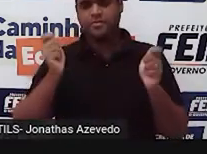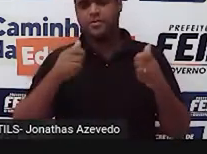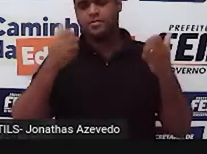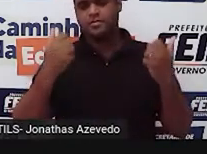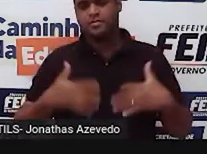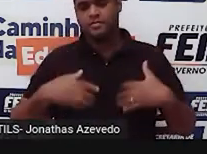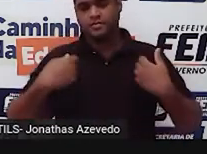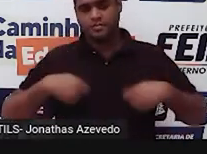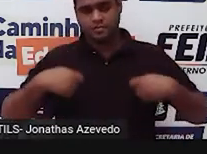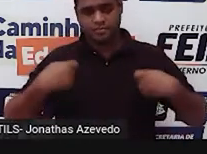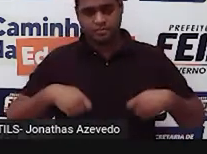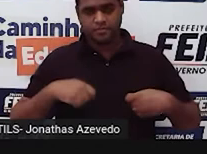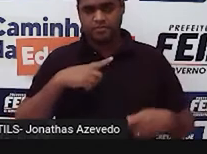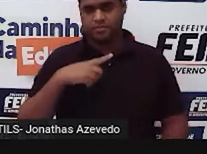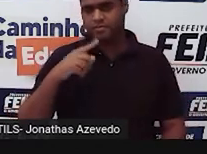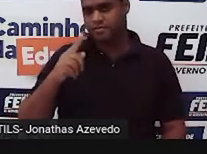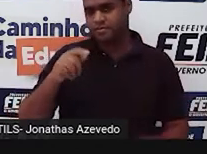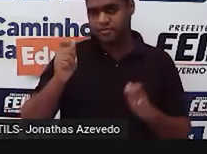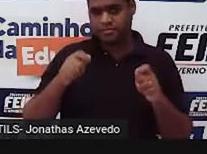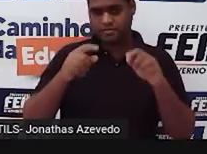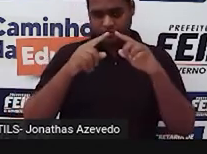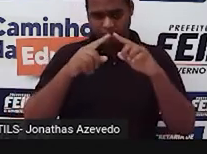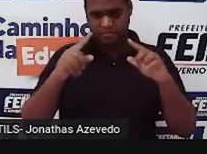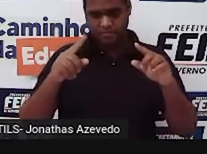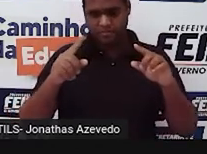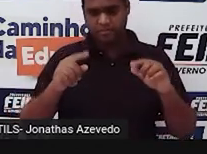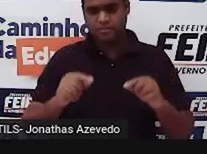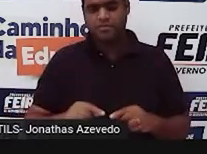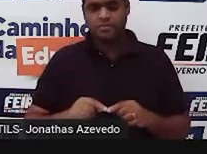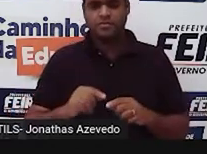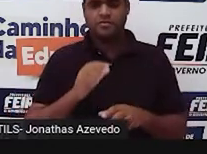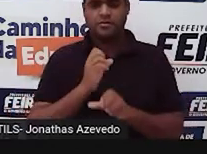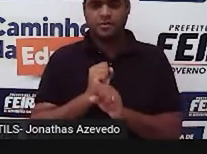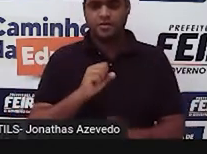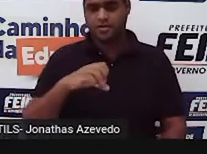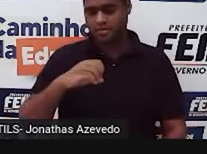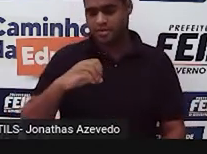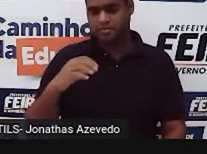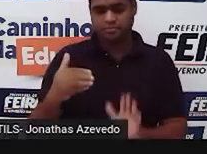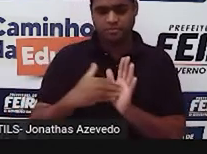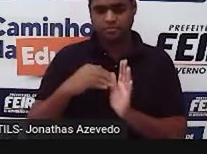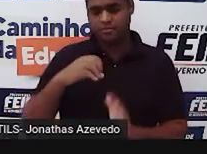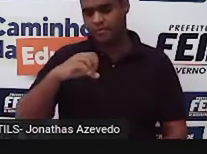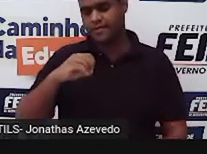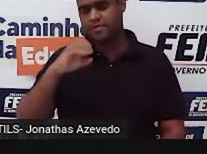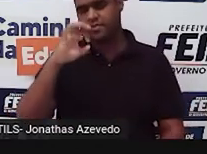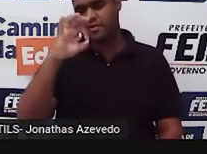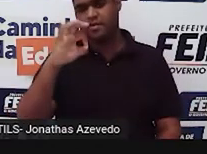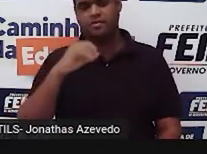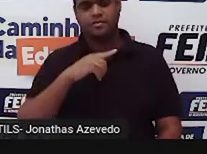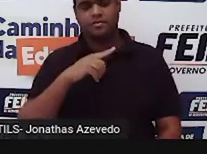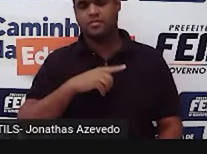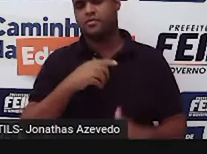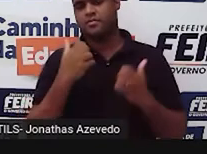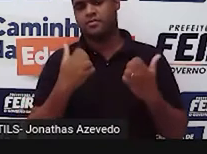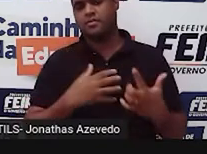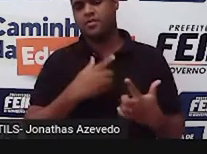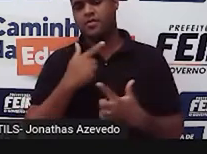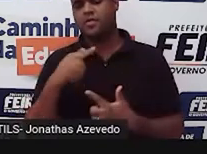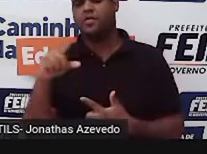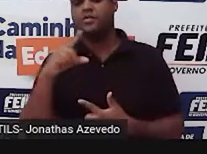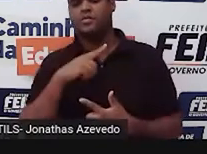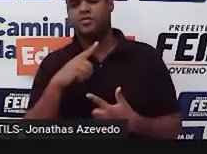ser ângulos agudos, ângulos que estão entre 0 e 90 graus. Beleza? E o último tipo de